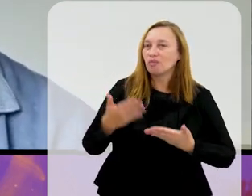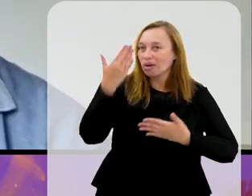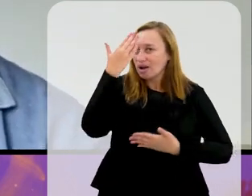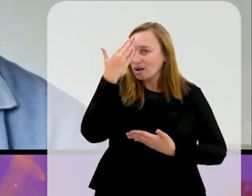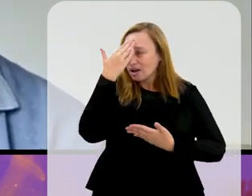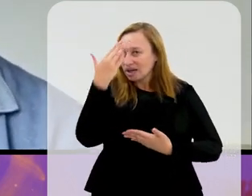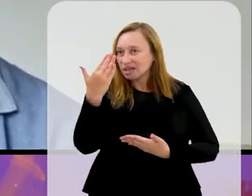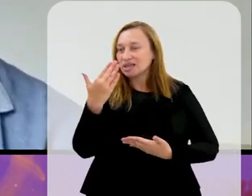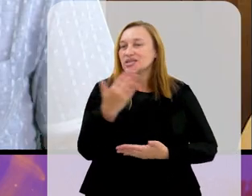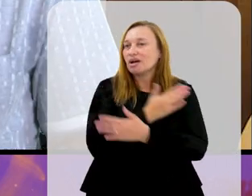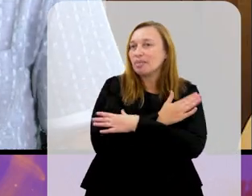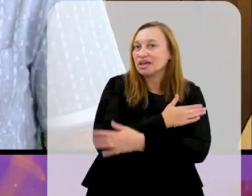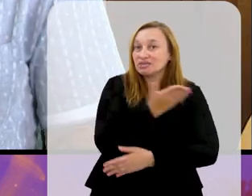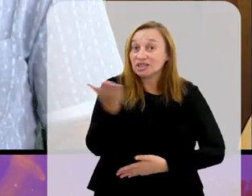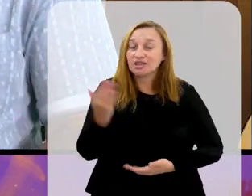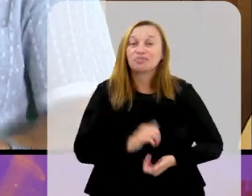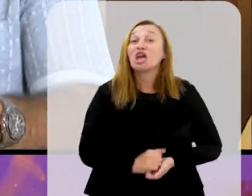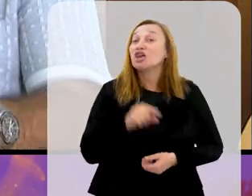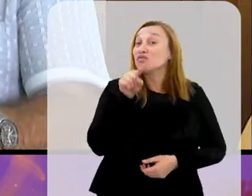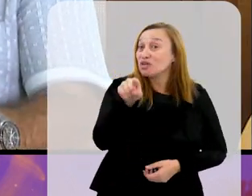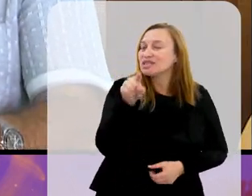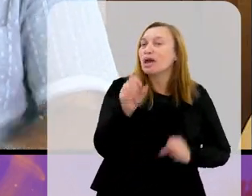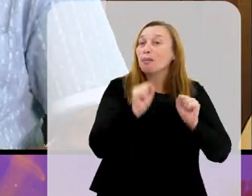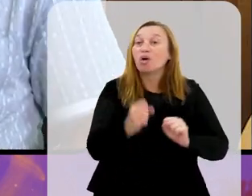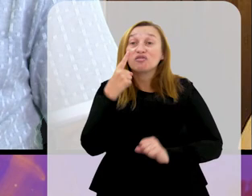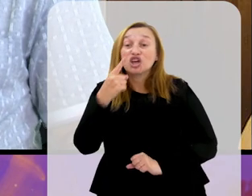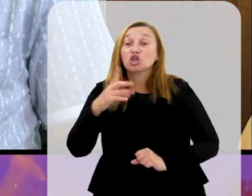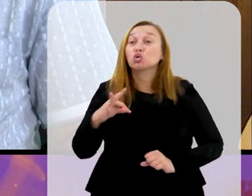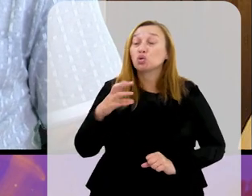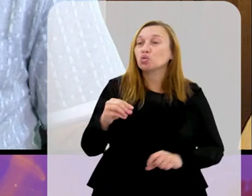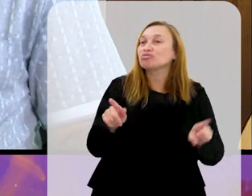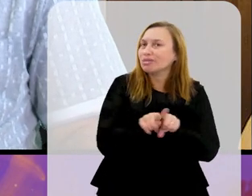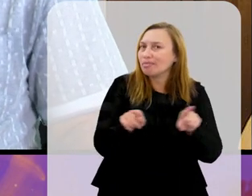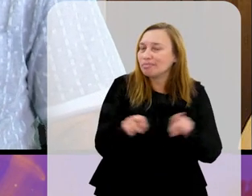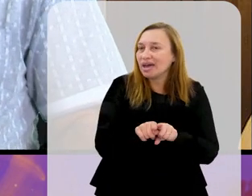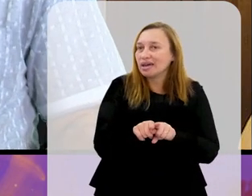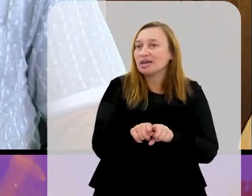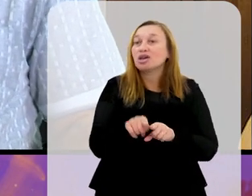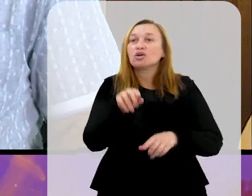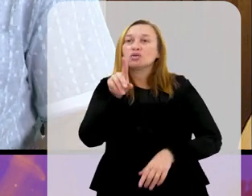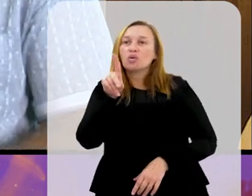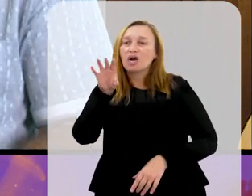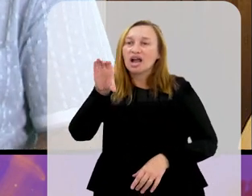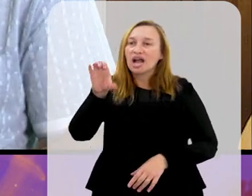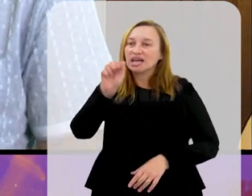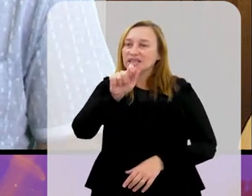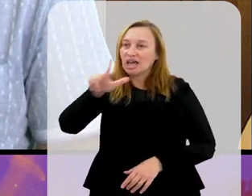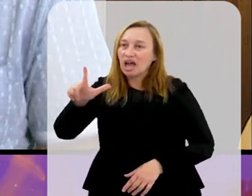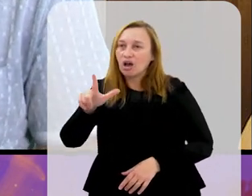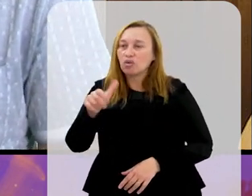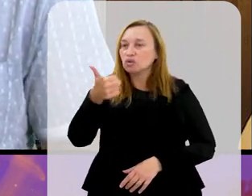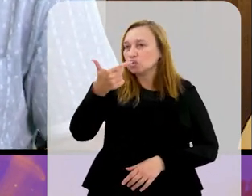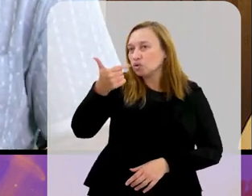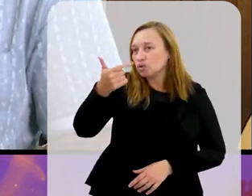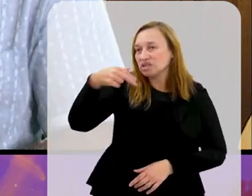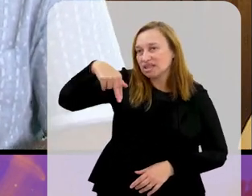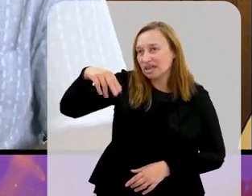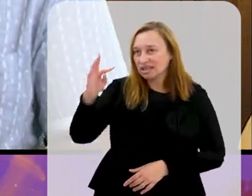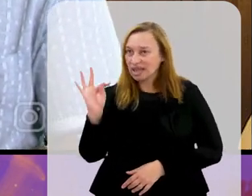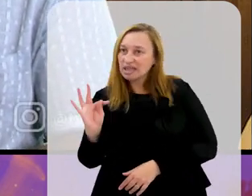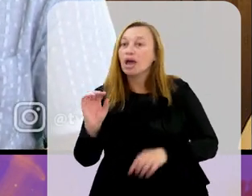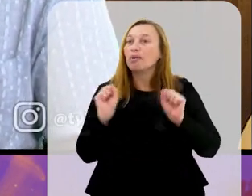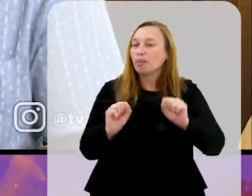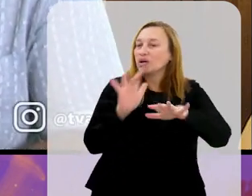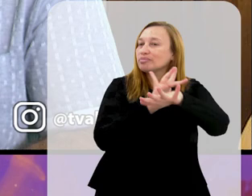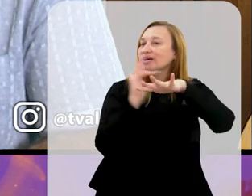a todos os que nos ouvem. Beleza? E você pode assistir tudo também. Além do canal 12 da NET, você também